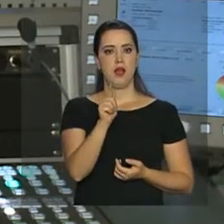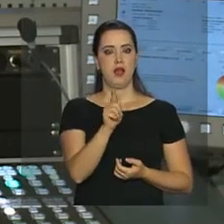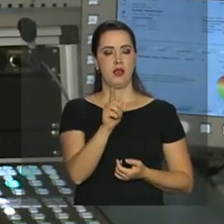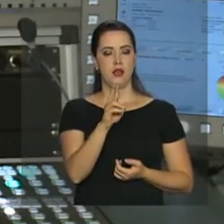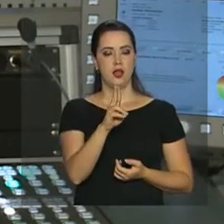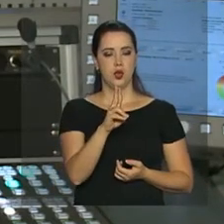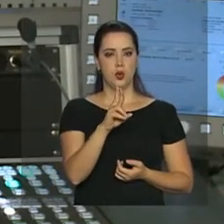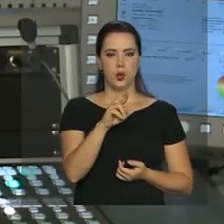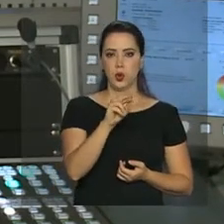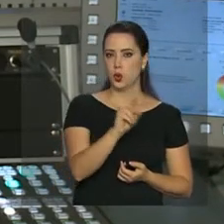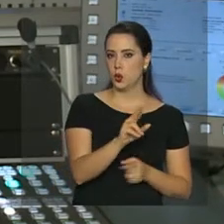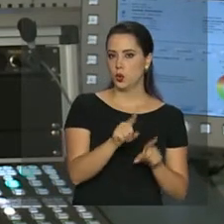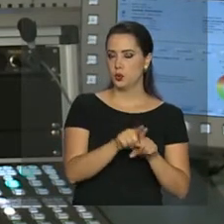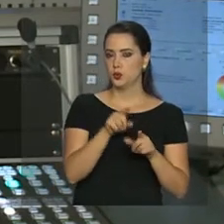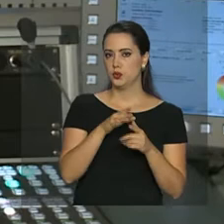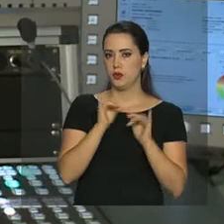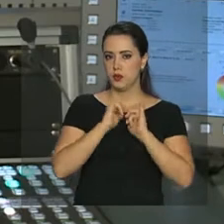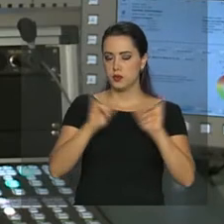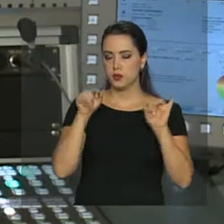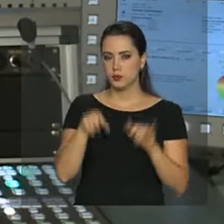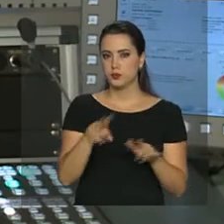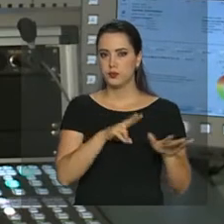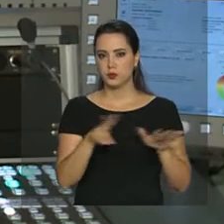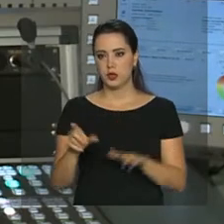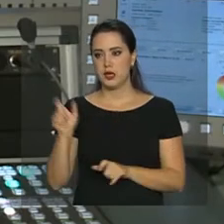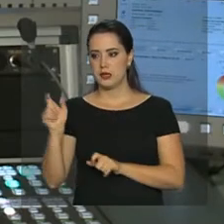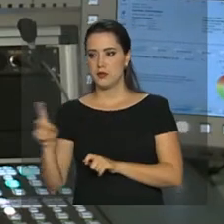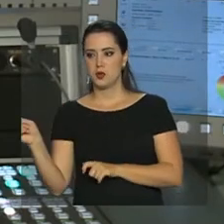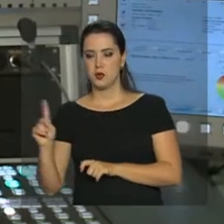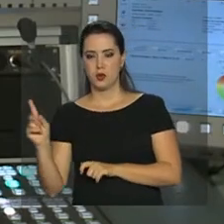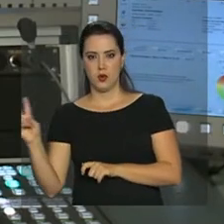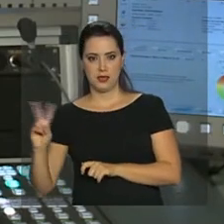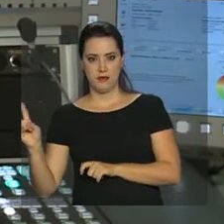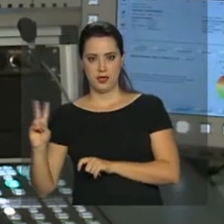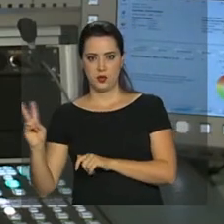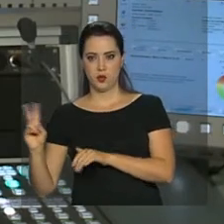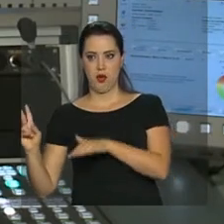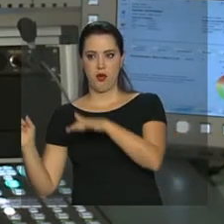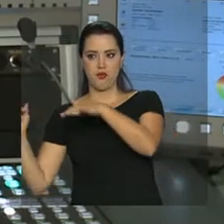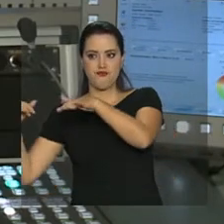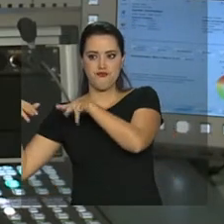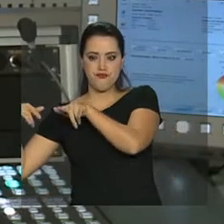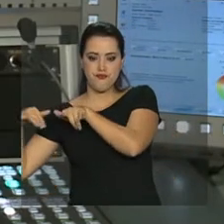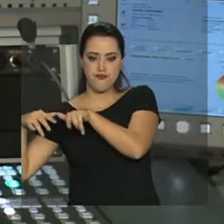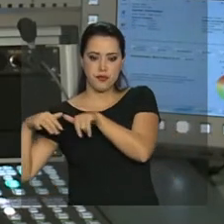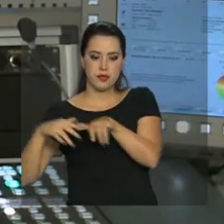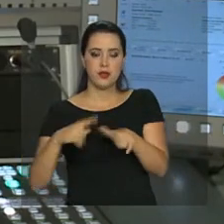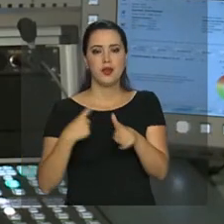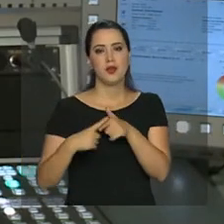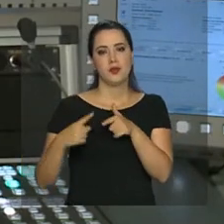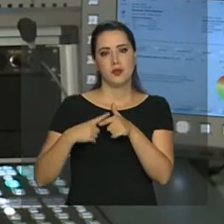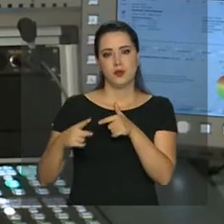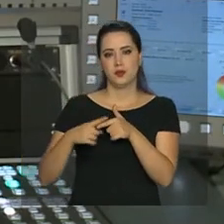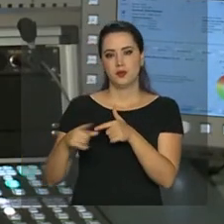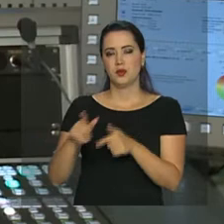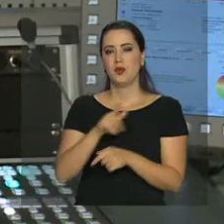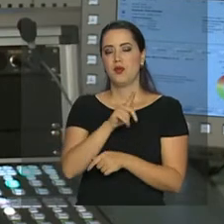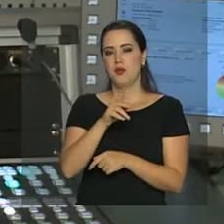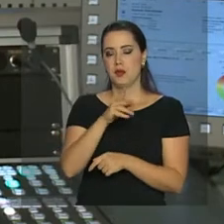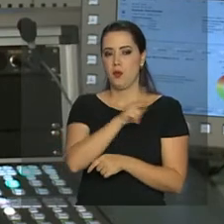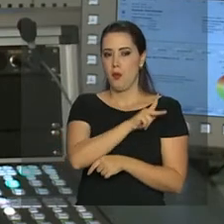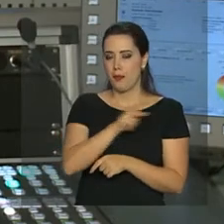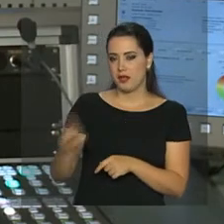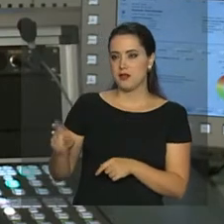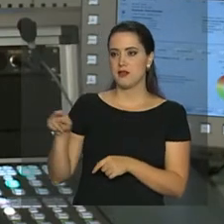divulgado nesta semana. Essas pessoas estão saindo da Venezuela por conta do regime de Nicolás Maduro,